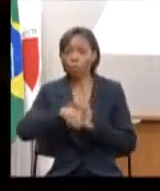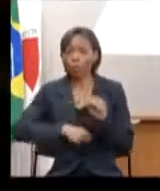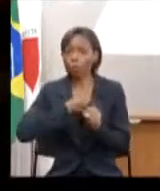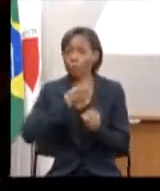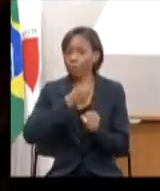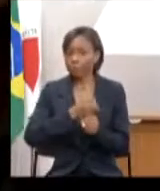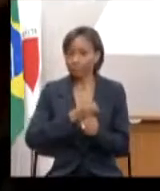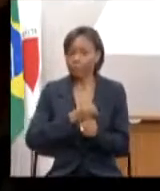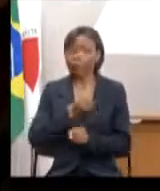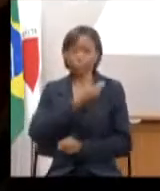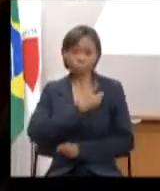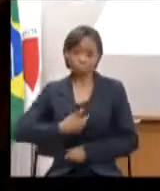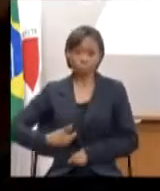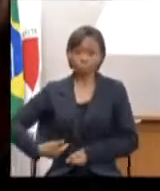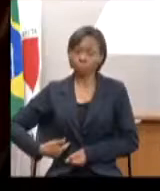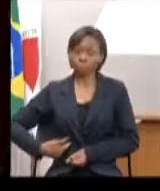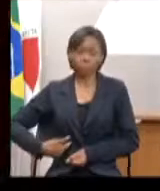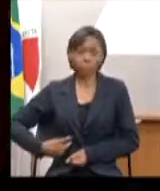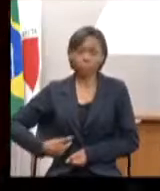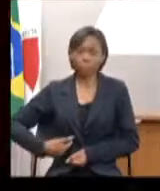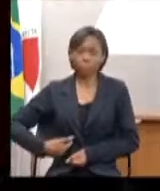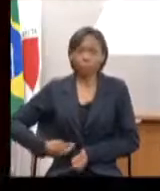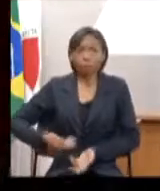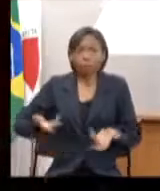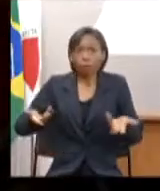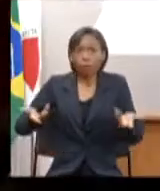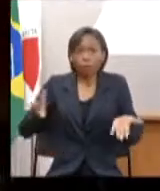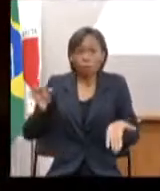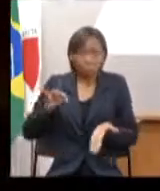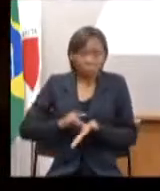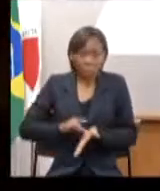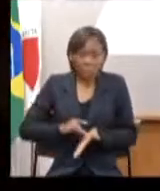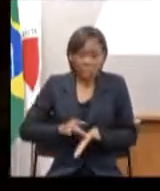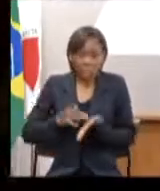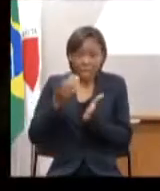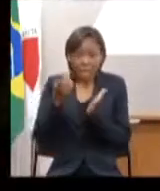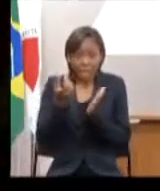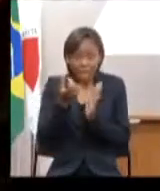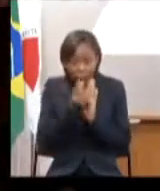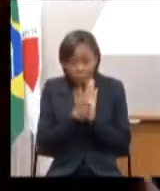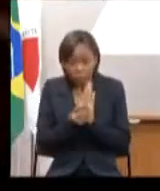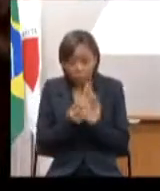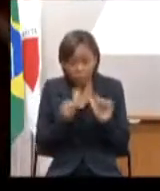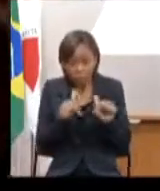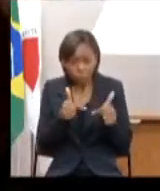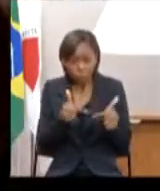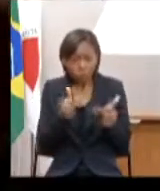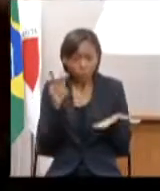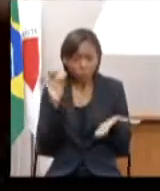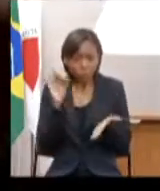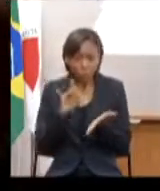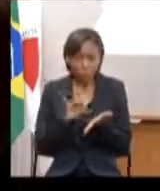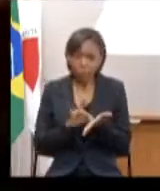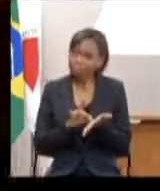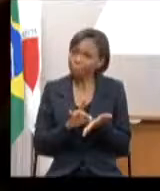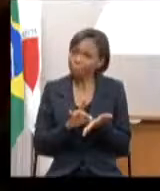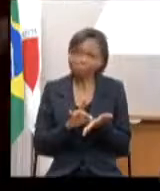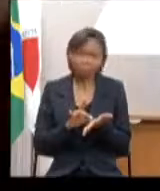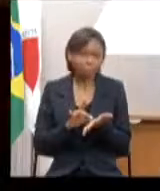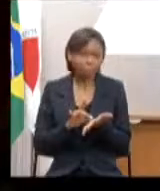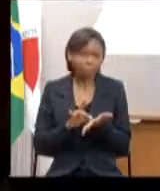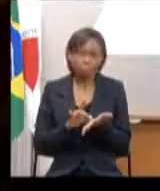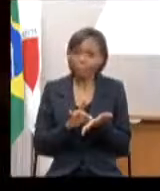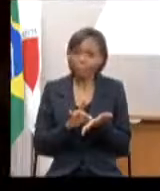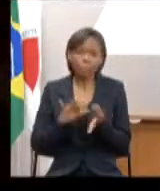executado, o recurso que existiu realmente, e a execução real, uma coisa bate com a outra, como tudo está no